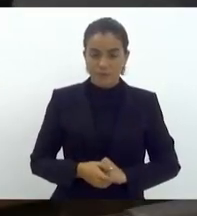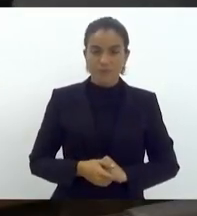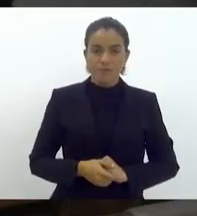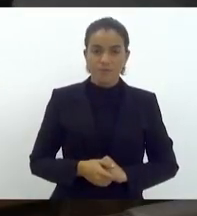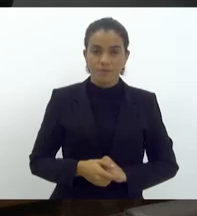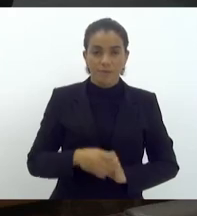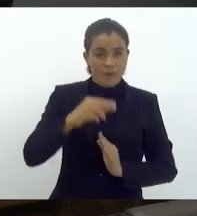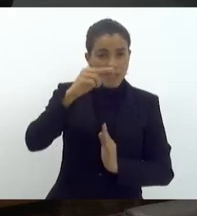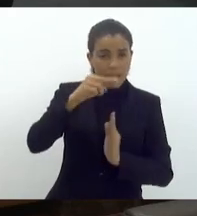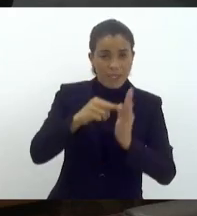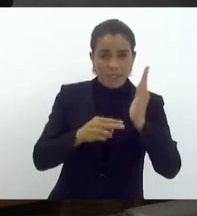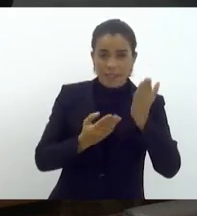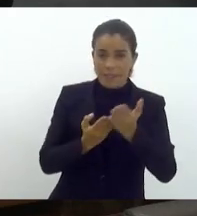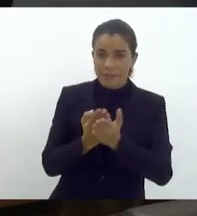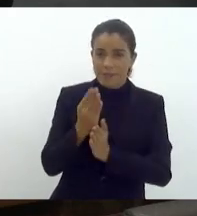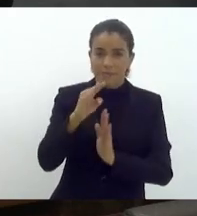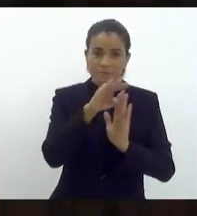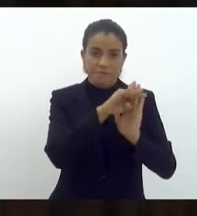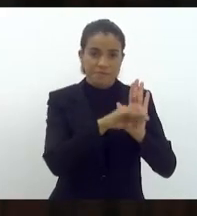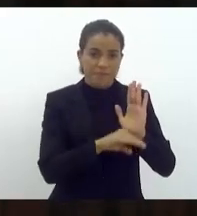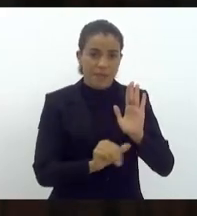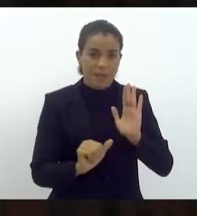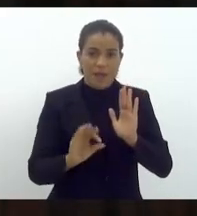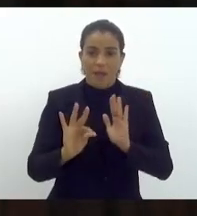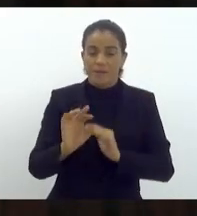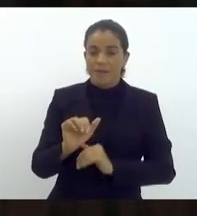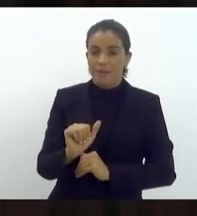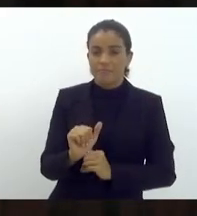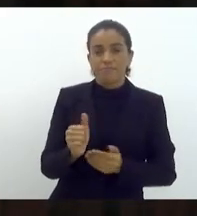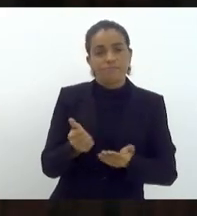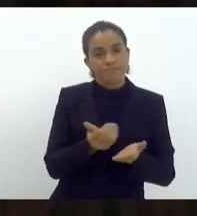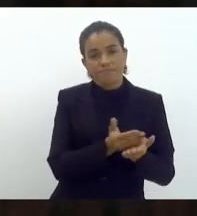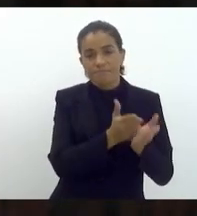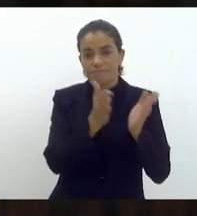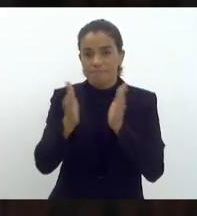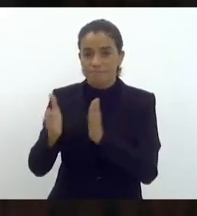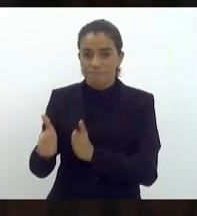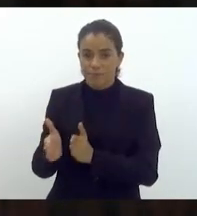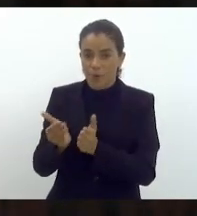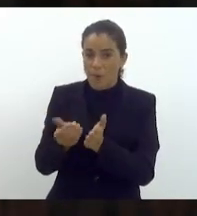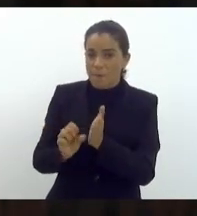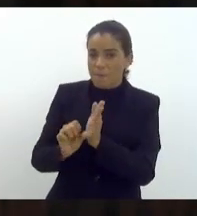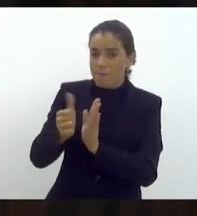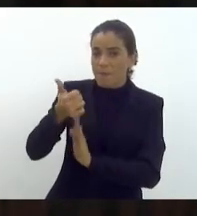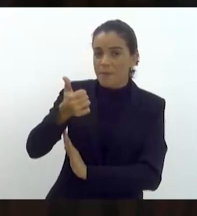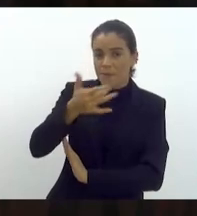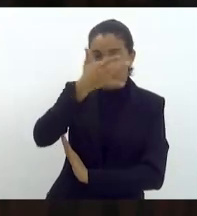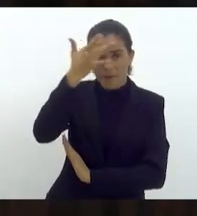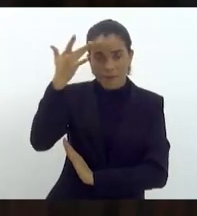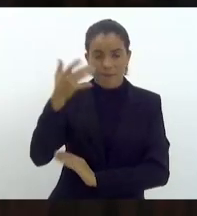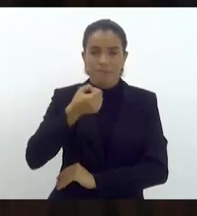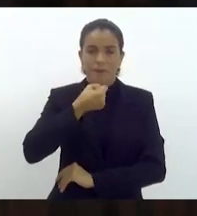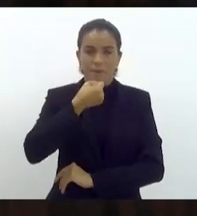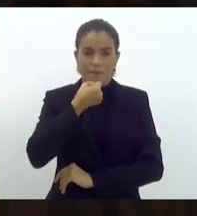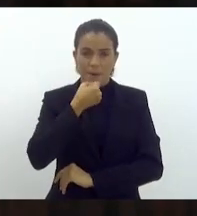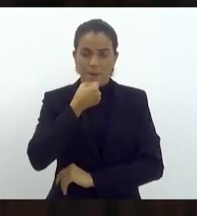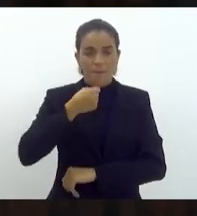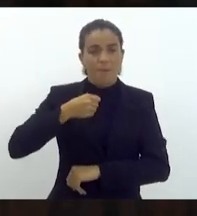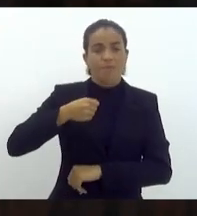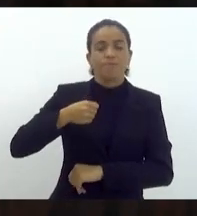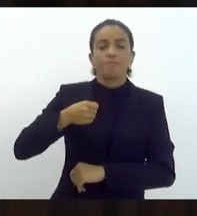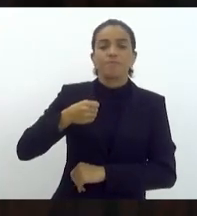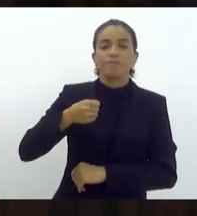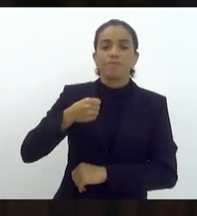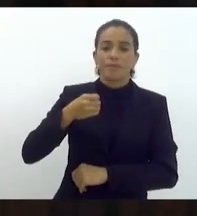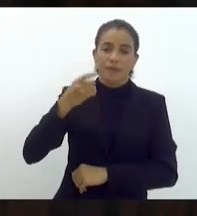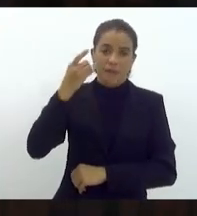Lida e aprovada a ata, passa-se ao expediente inicial. Primeira oradora escrita,